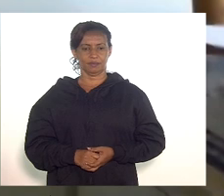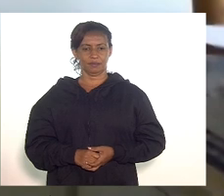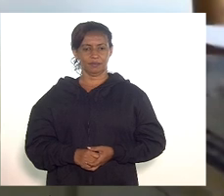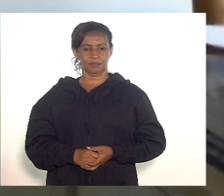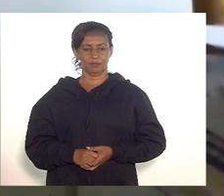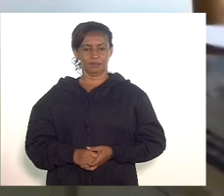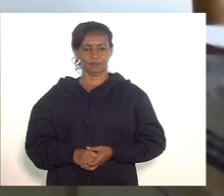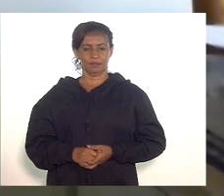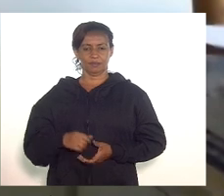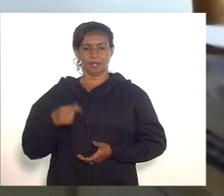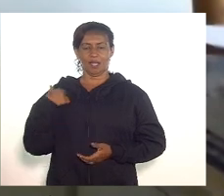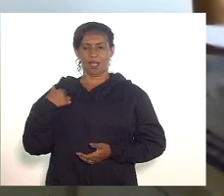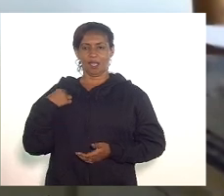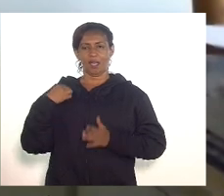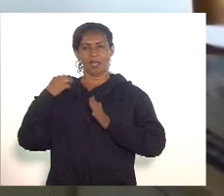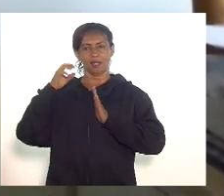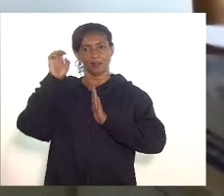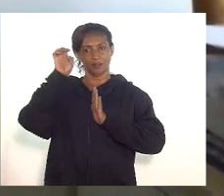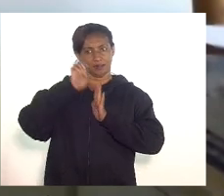as emendas